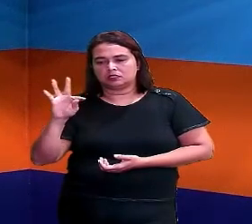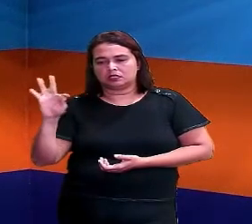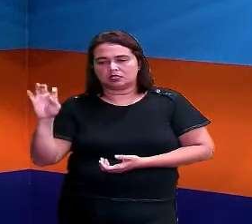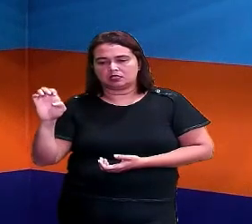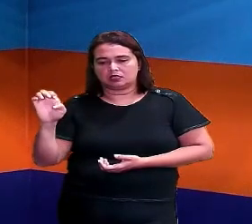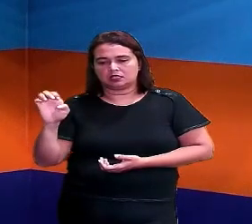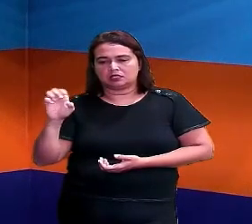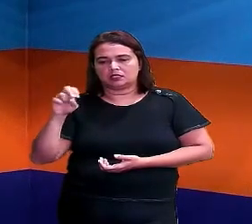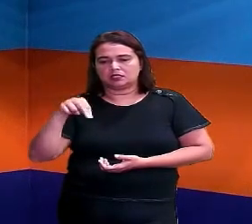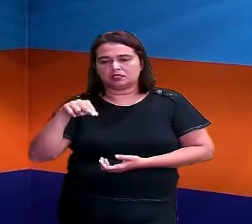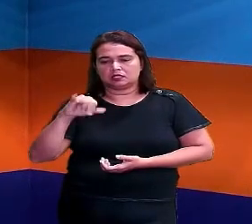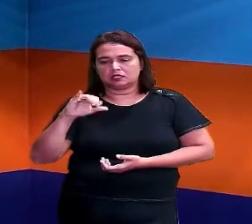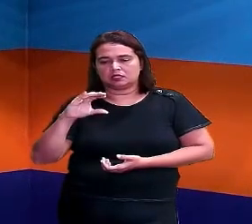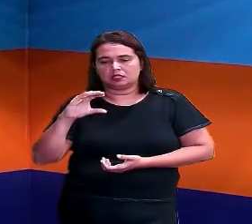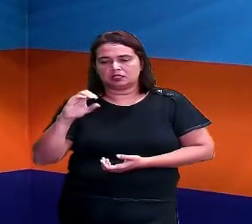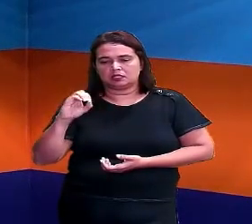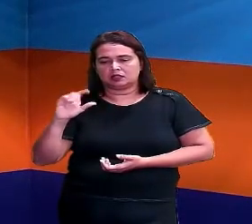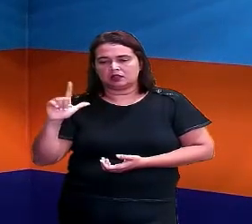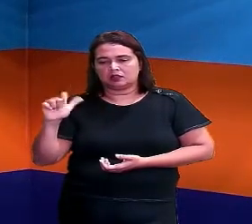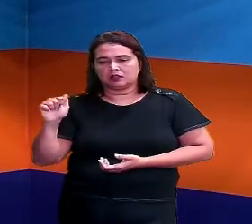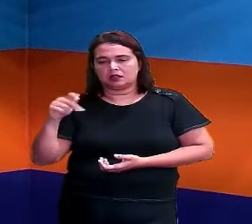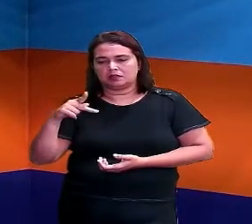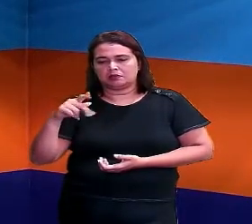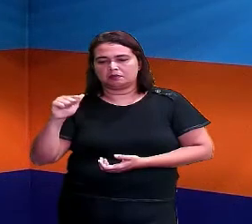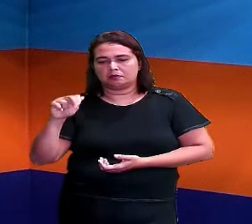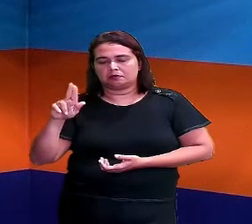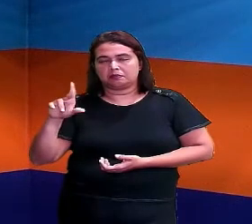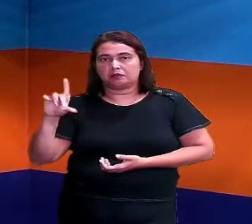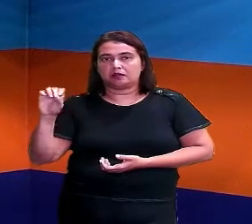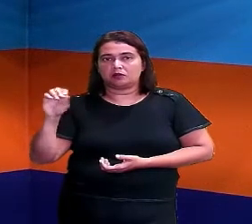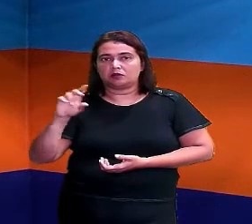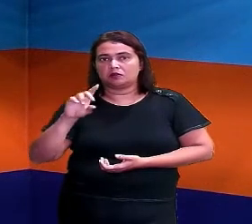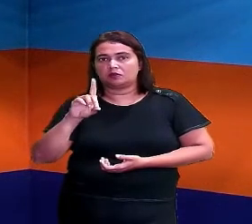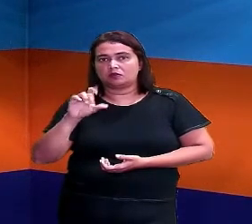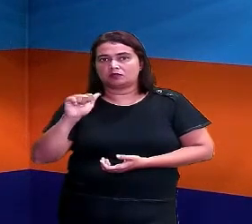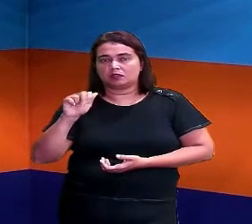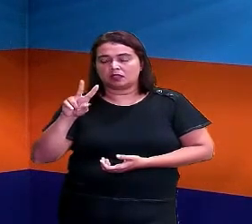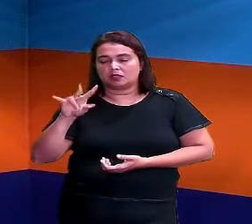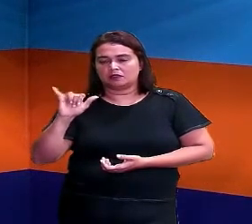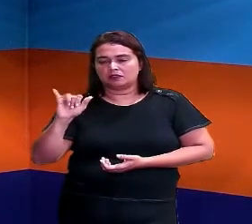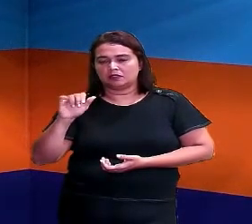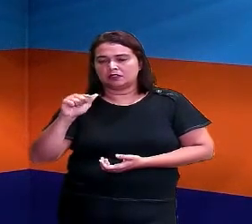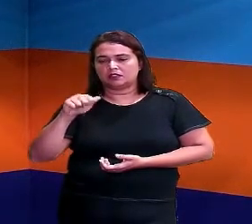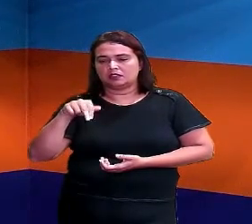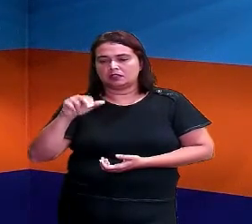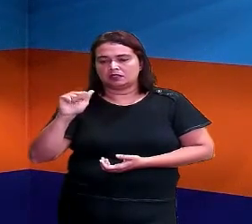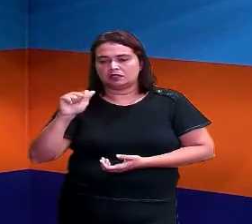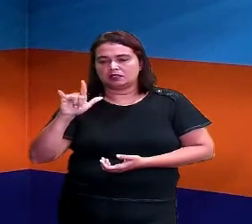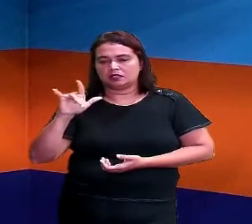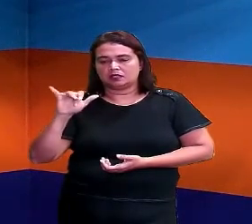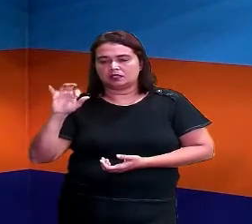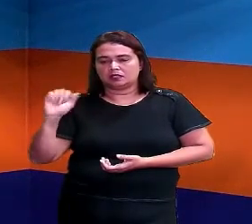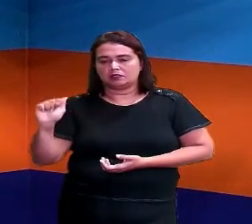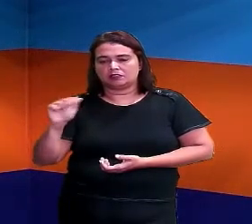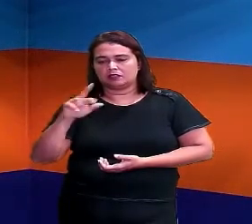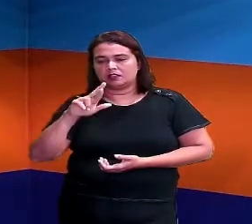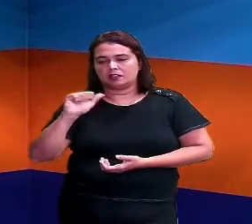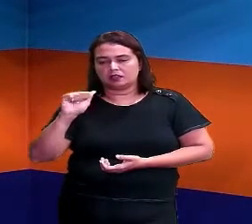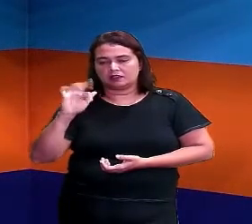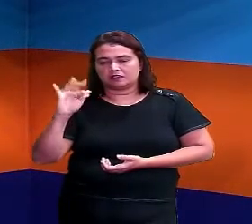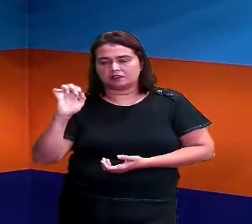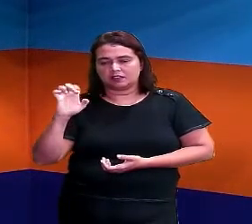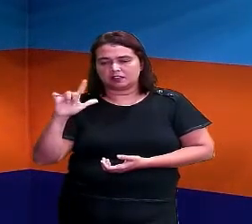Nicolas, Paulo, Davi, Ana Lívia, Rafaela,